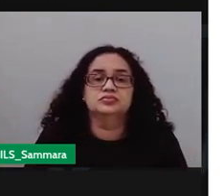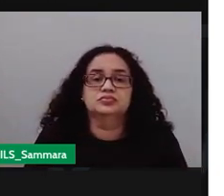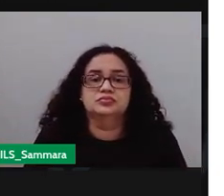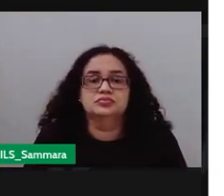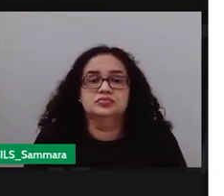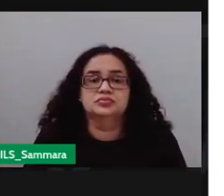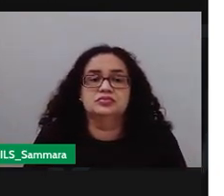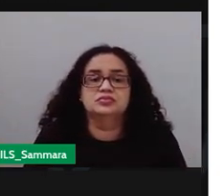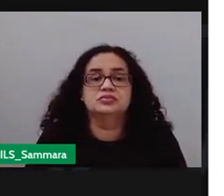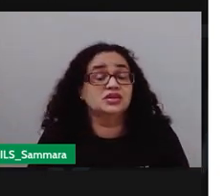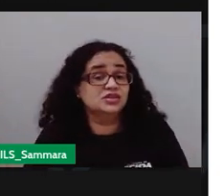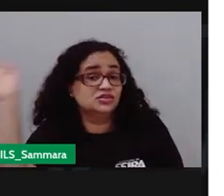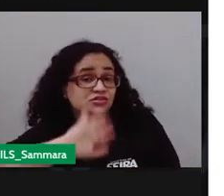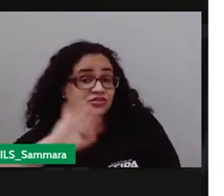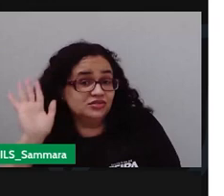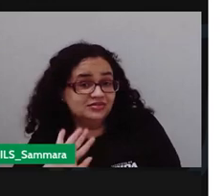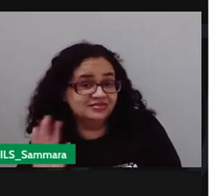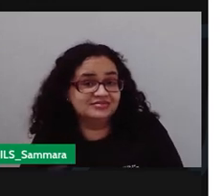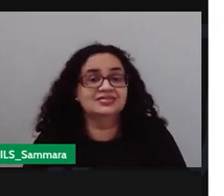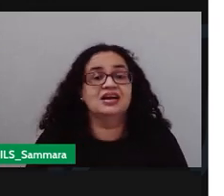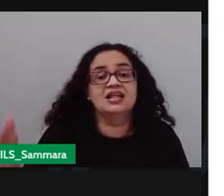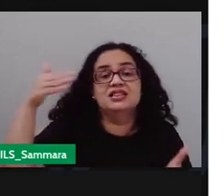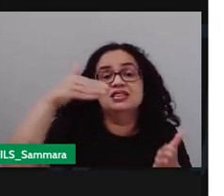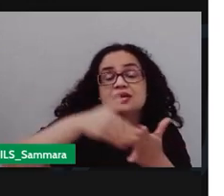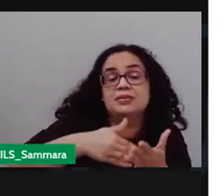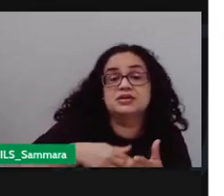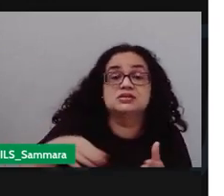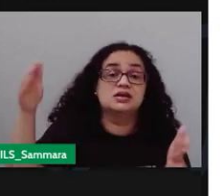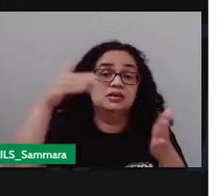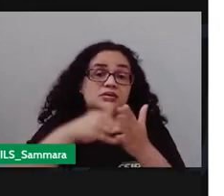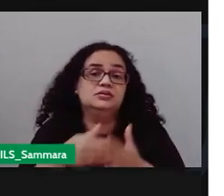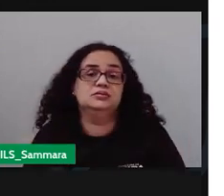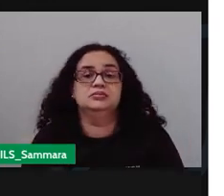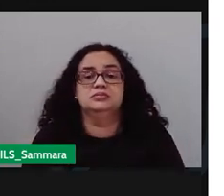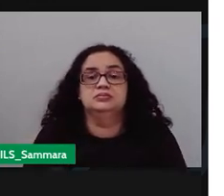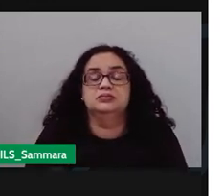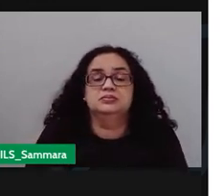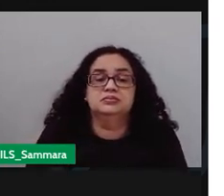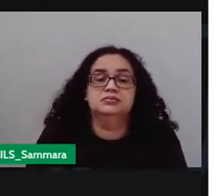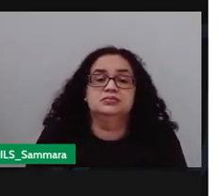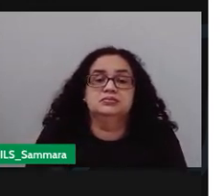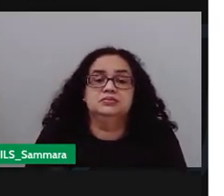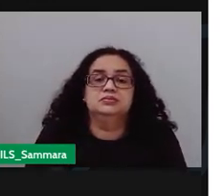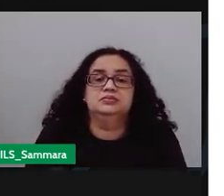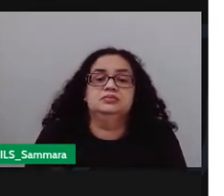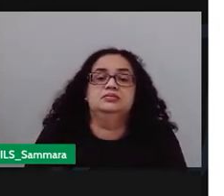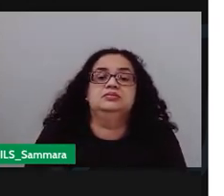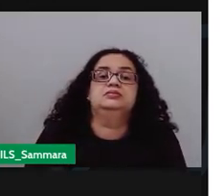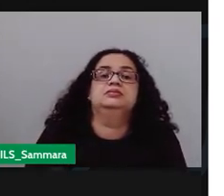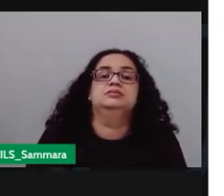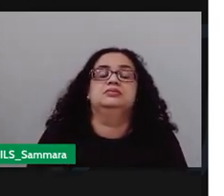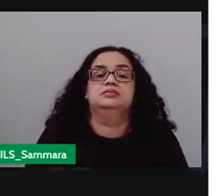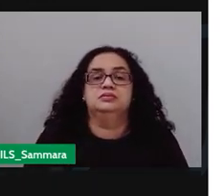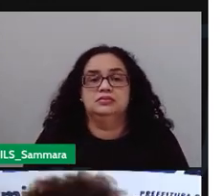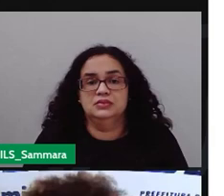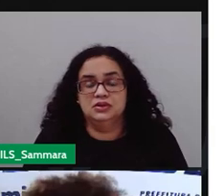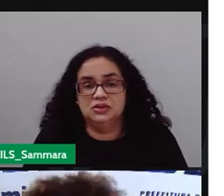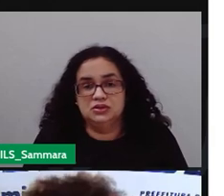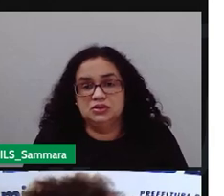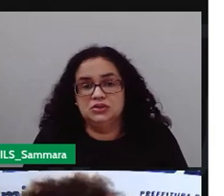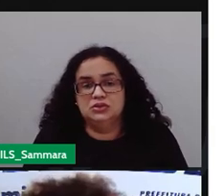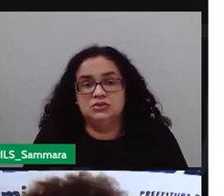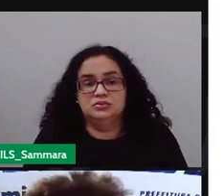Bom pessoal esse foi mais um vídeo sobre um gênero pessoal vou deixar na descrição alguns links para ver